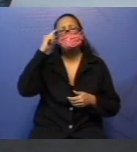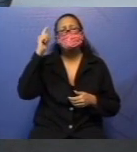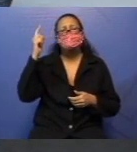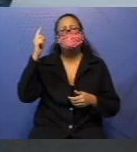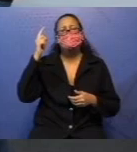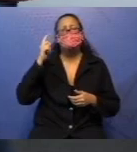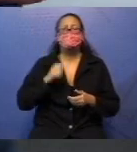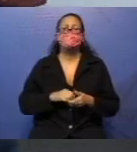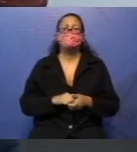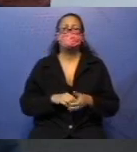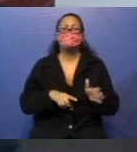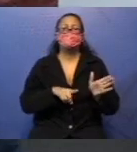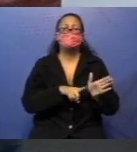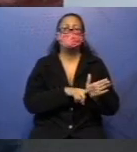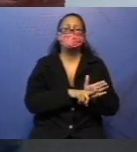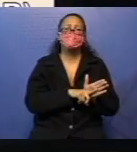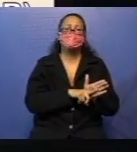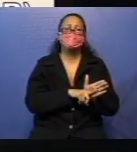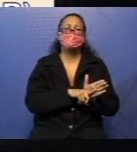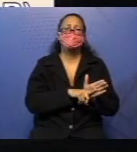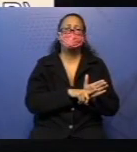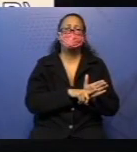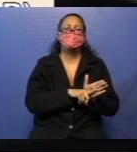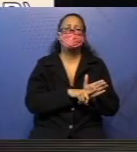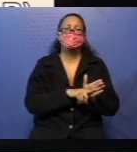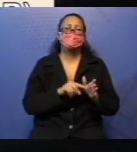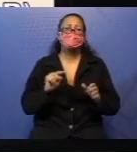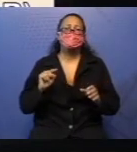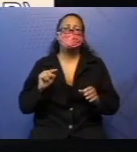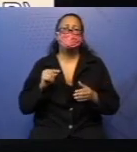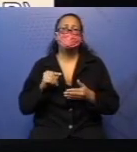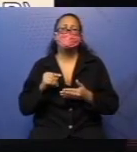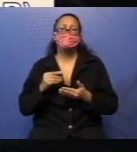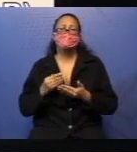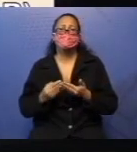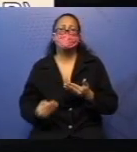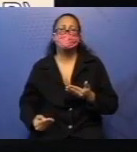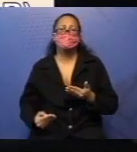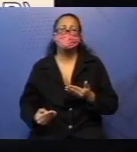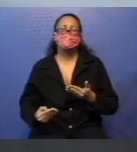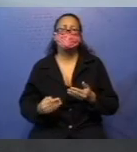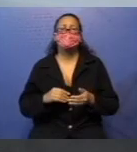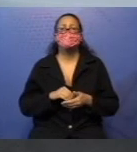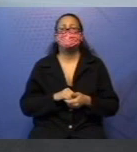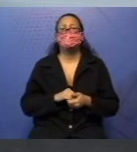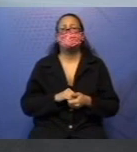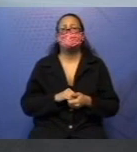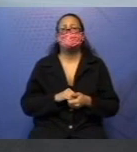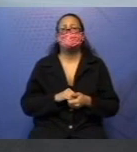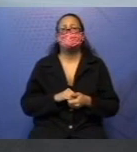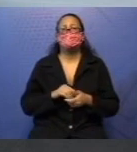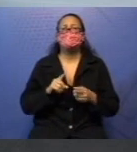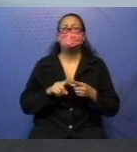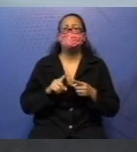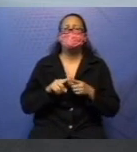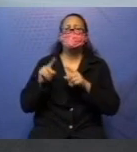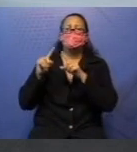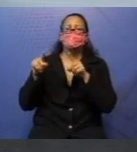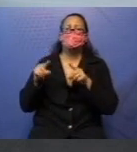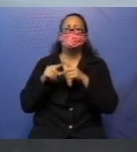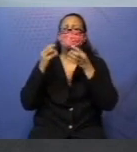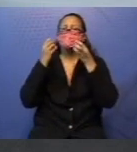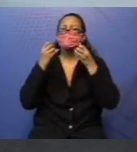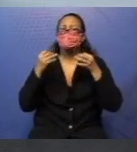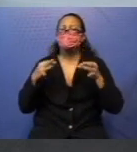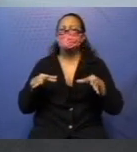A subtração, o menos. Professora, por que a senhora está explicando esse quadro? Porque nós